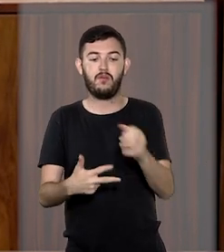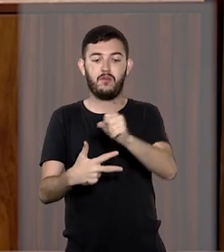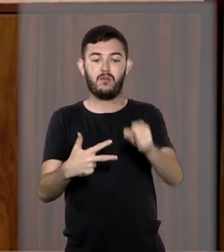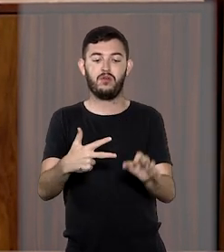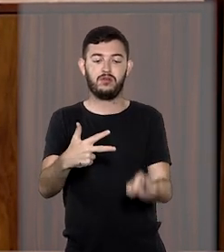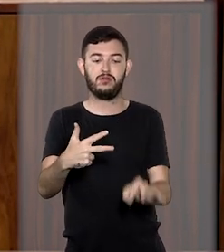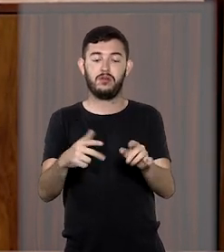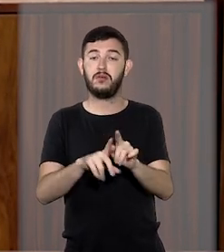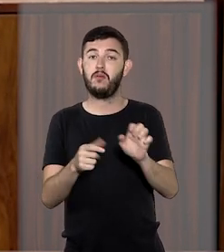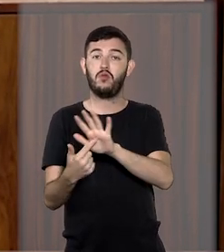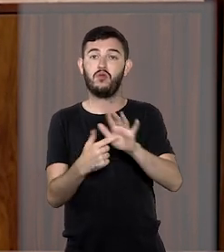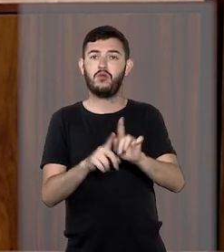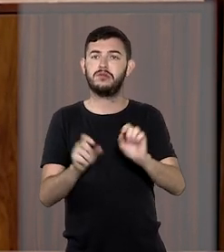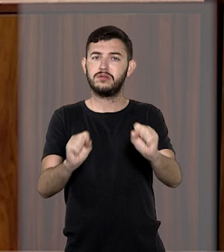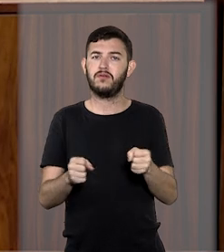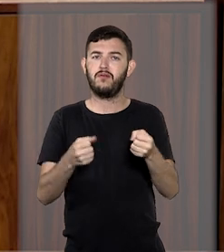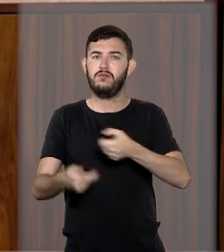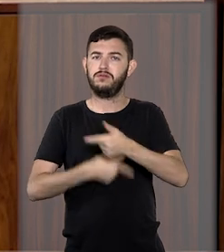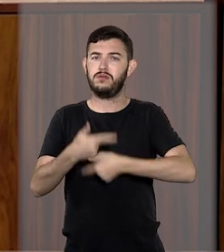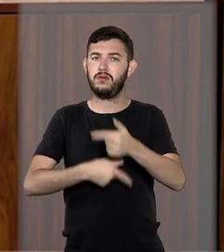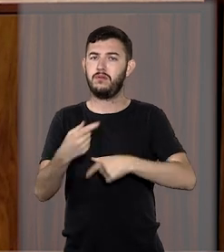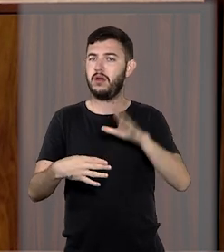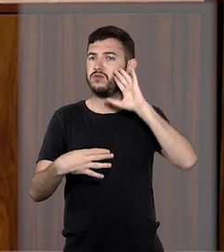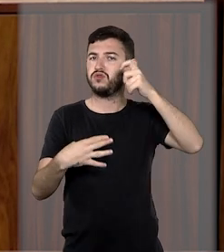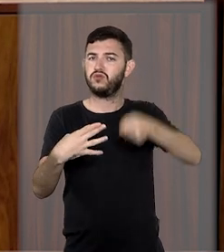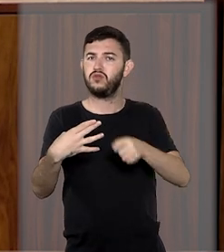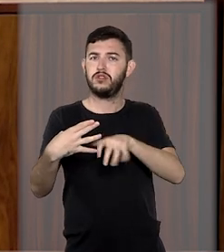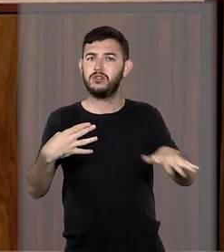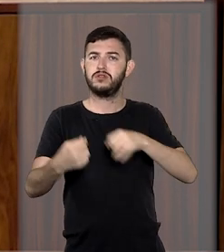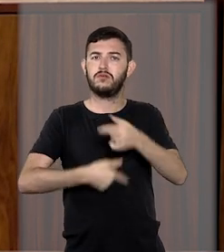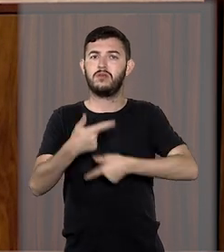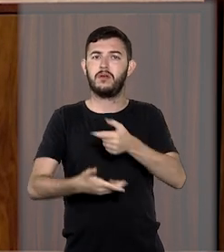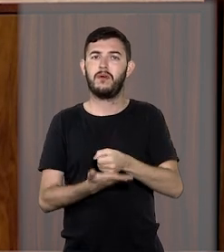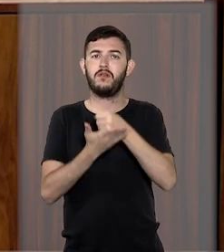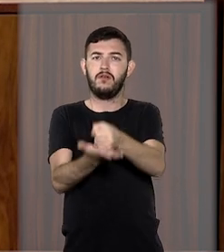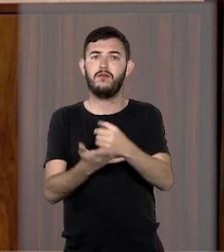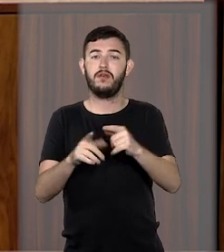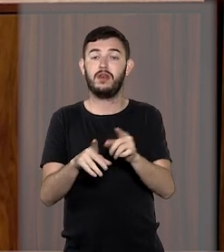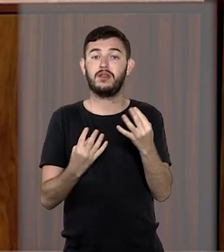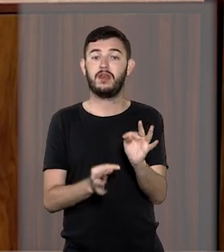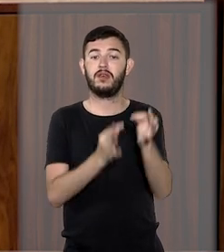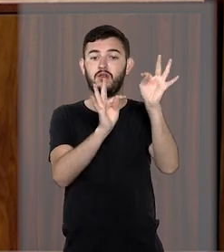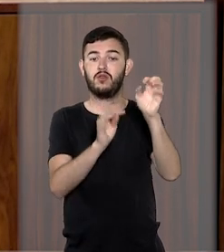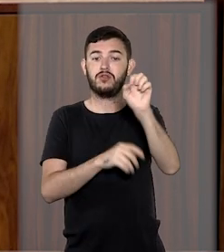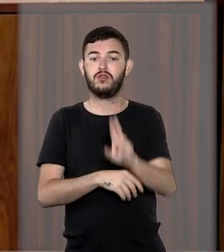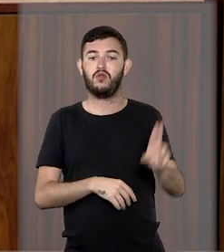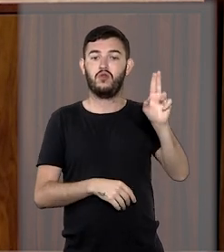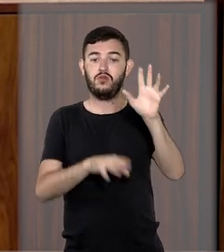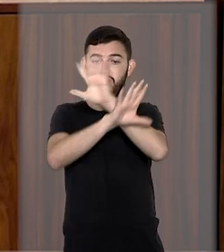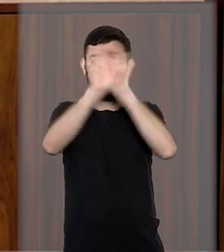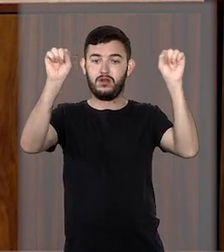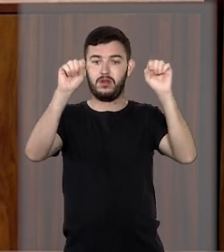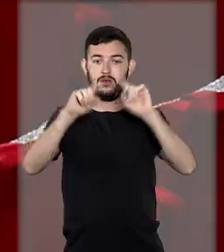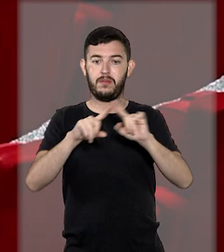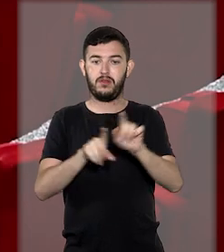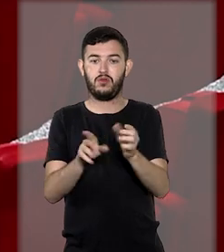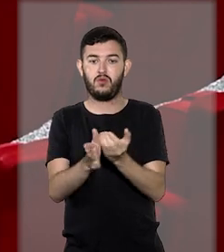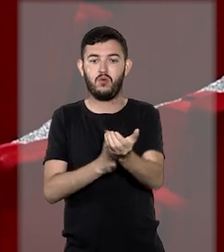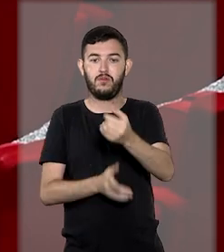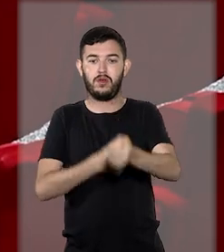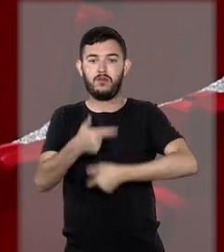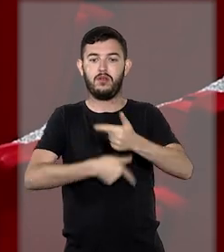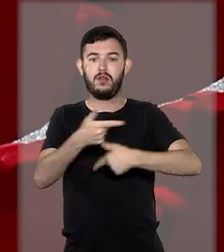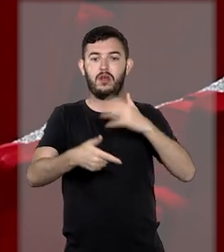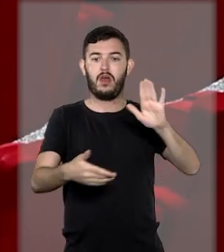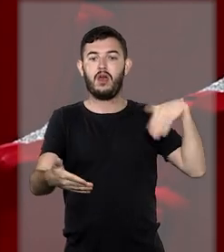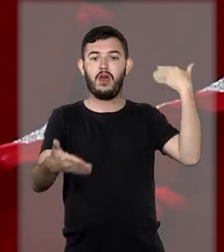jurídicos, seu empenho por melhorar a prestação juridicional e o uso da tecnologia nos tribunais. Desde o